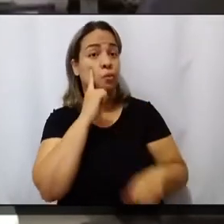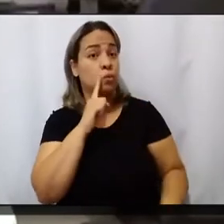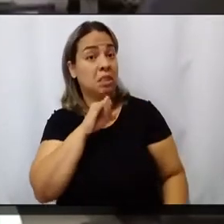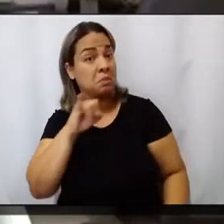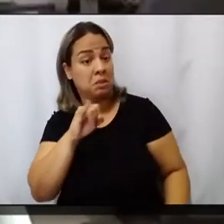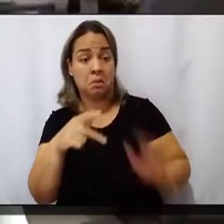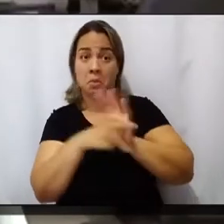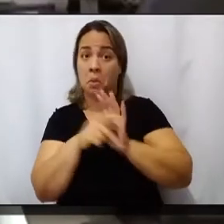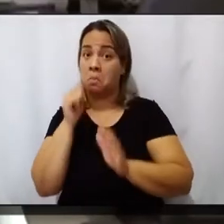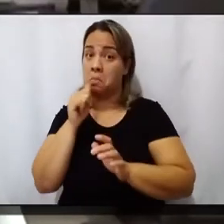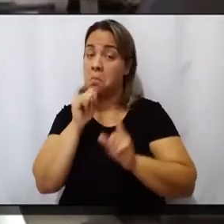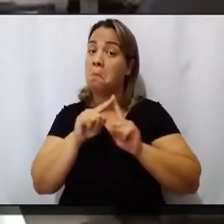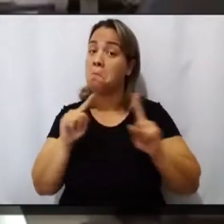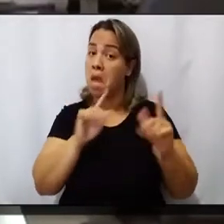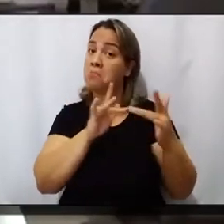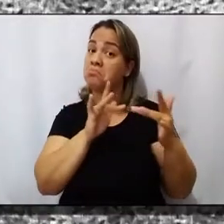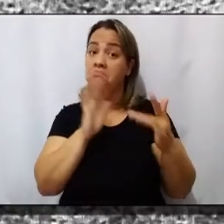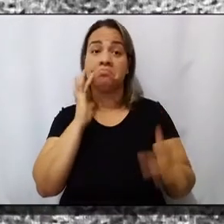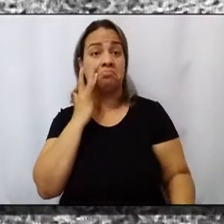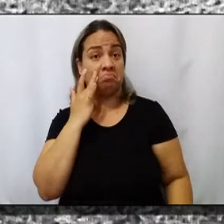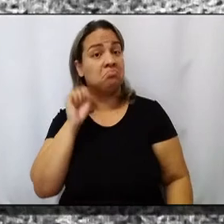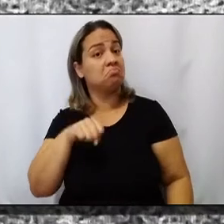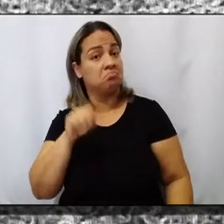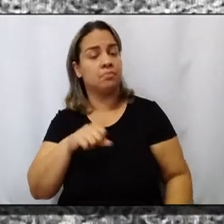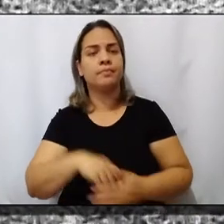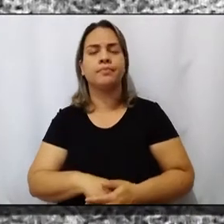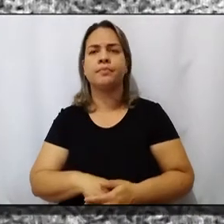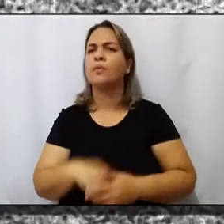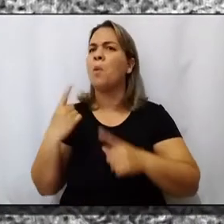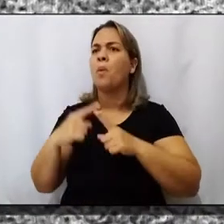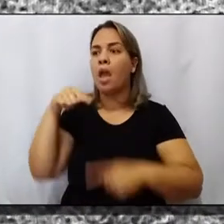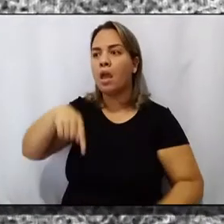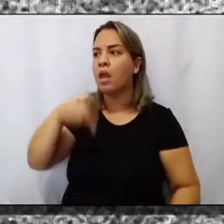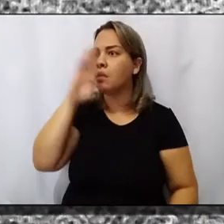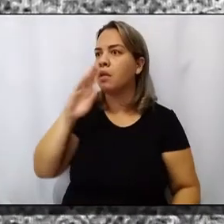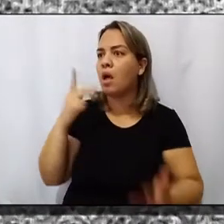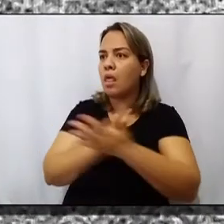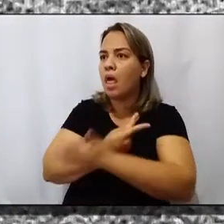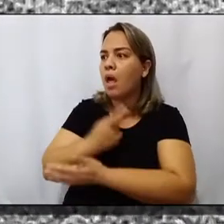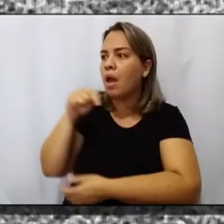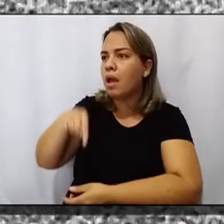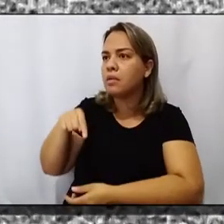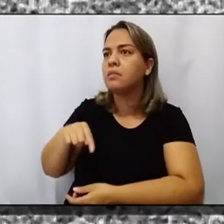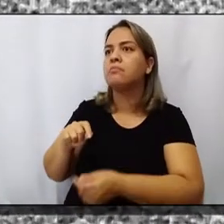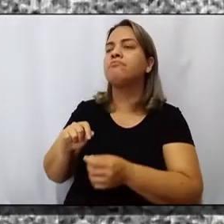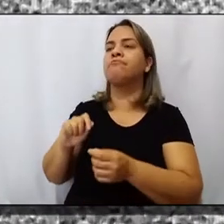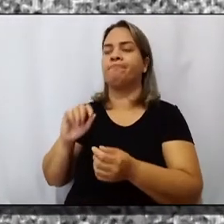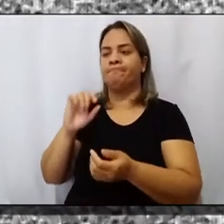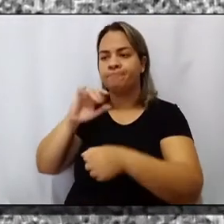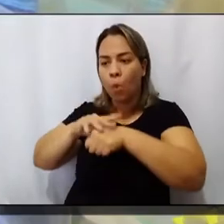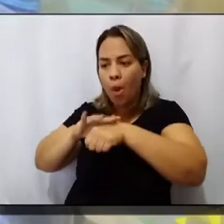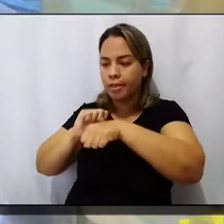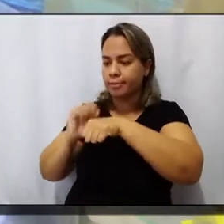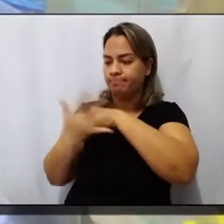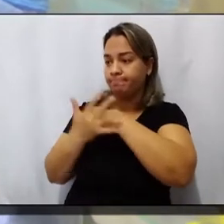dela, mas é possível e provável que sim. Qual é a evidência que este caso ocorrido no Brasil tenha sido realmente um